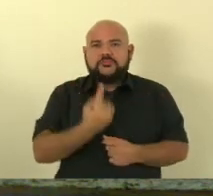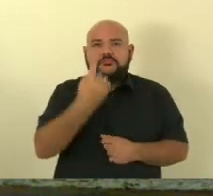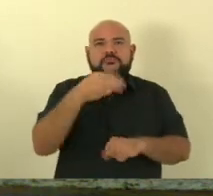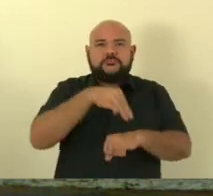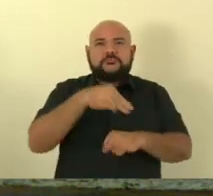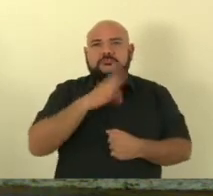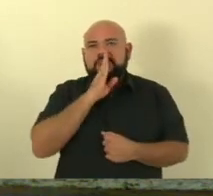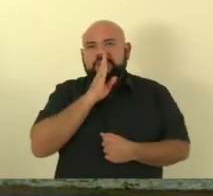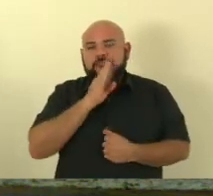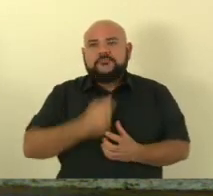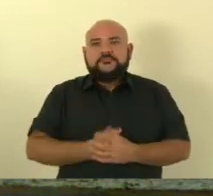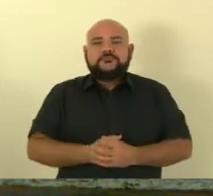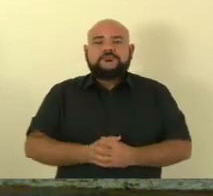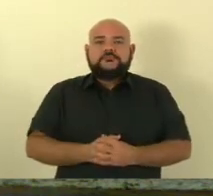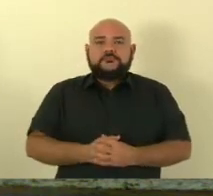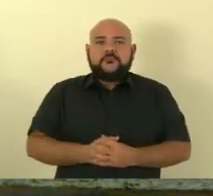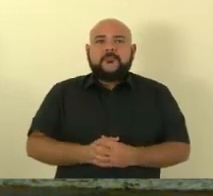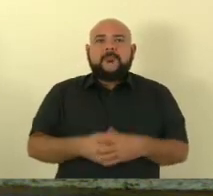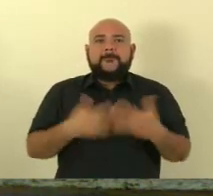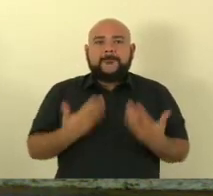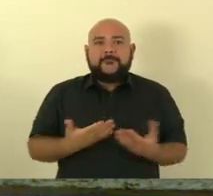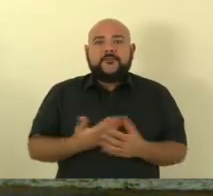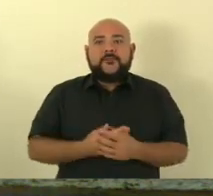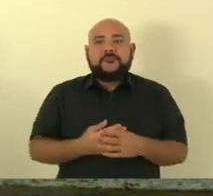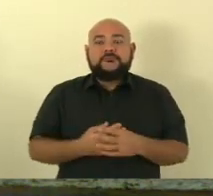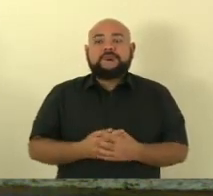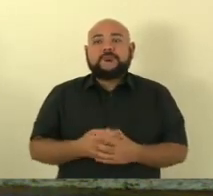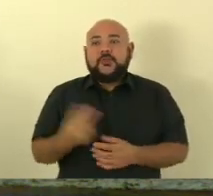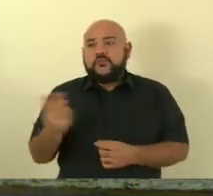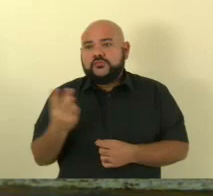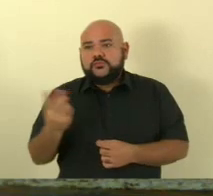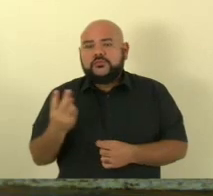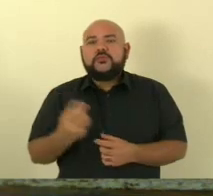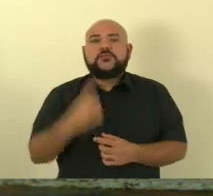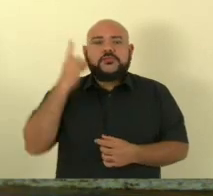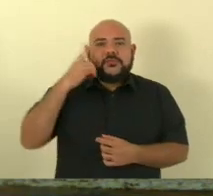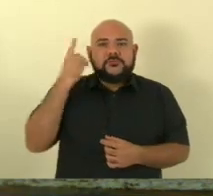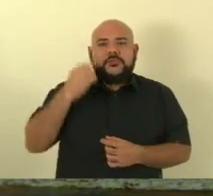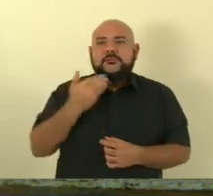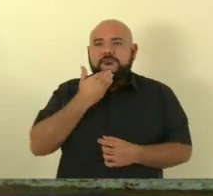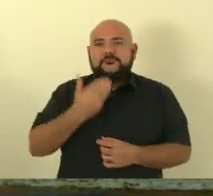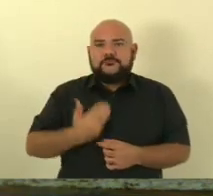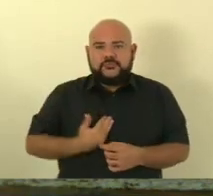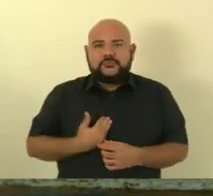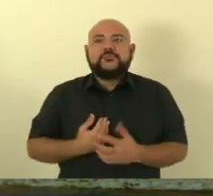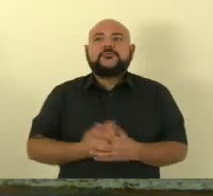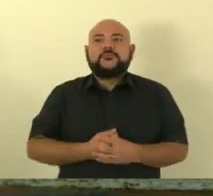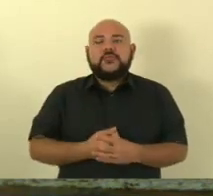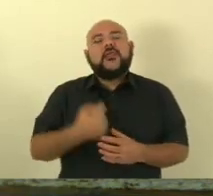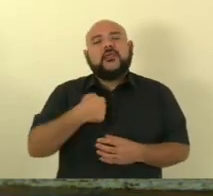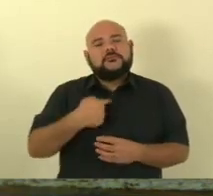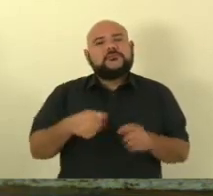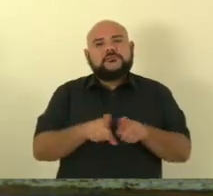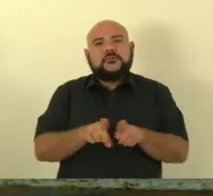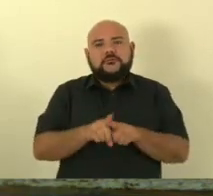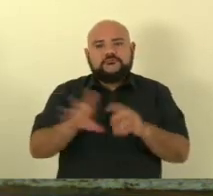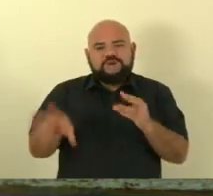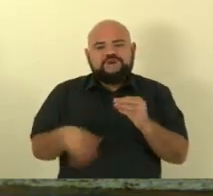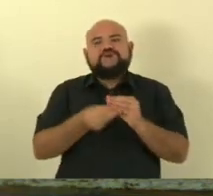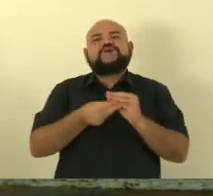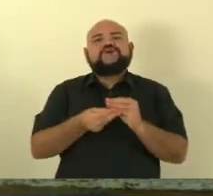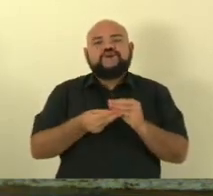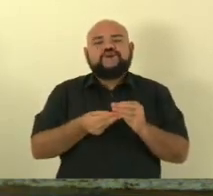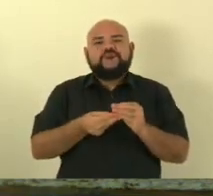silêncio, atendendo pedidos do deputado Coronel Hélio e também do deputado Thiago Hoffman. Eu me somo aí aos dois também com essa